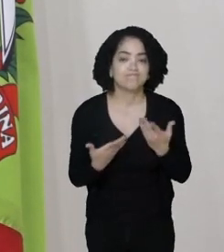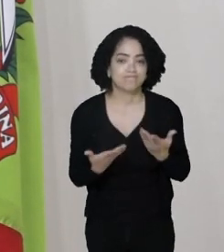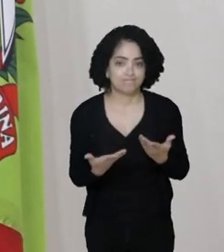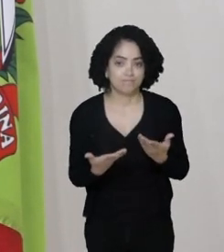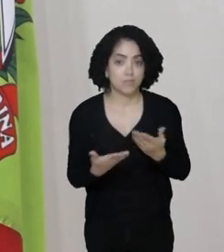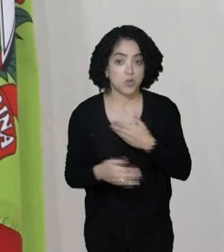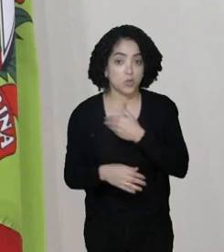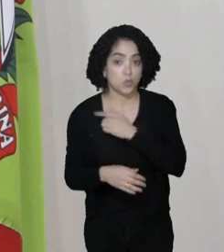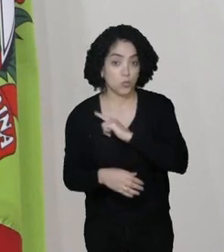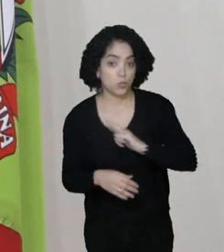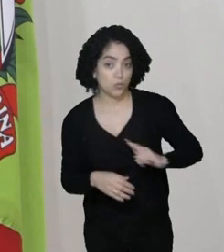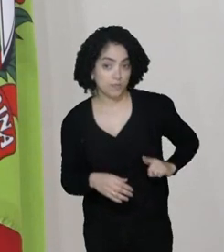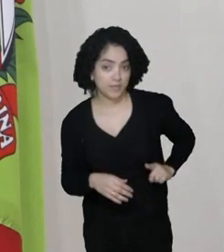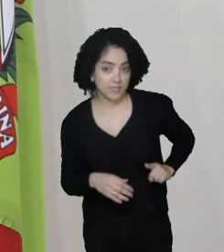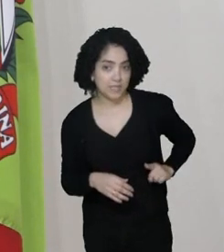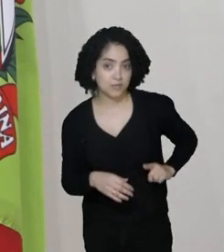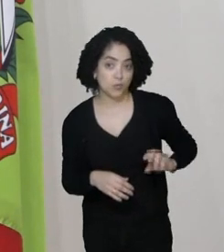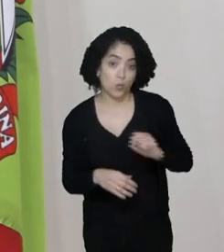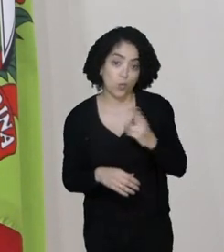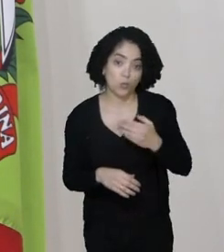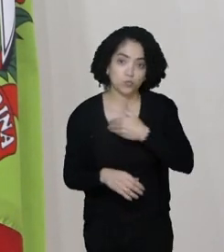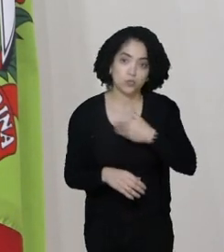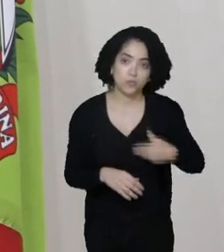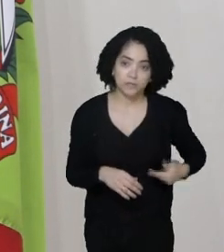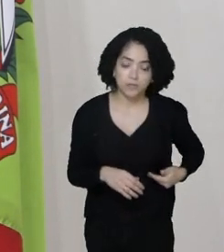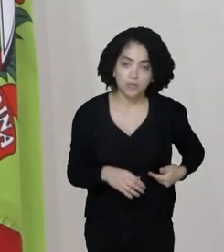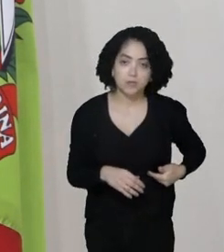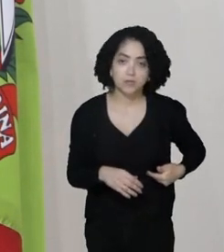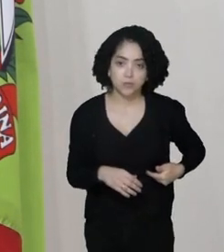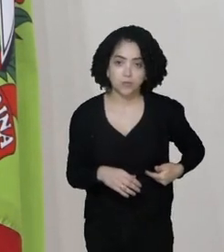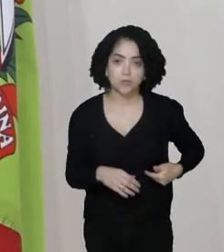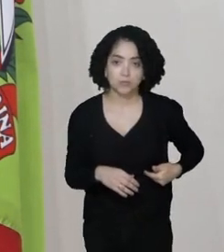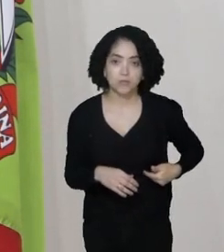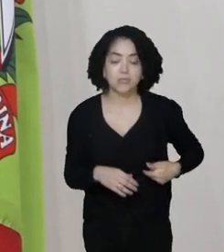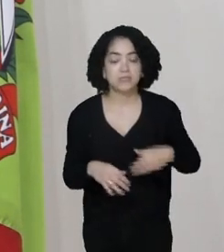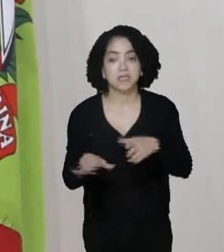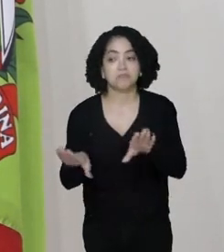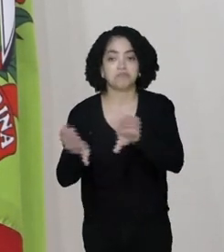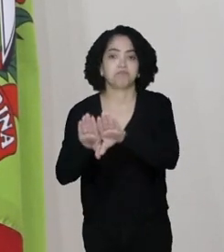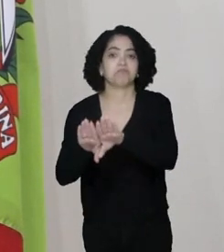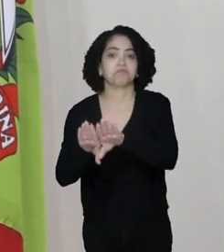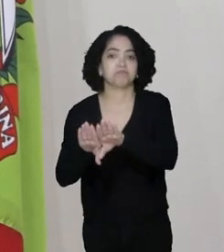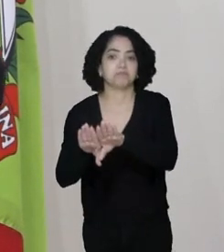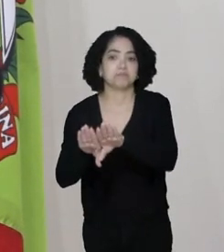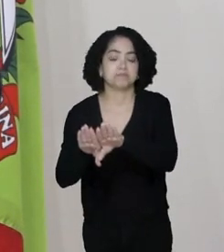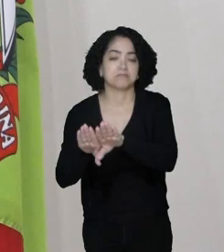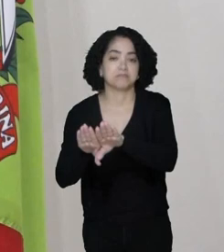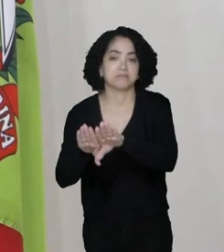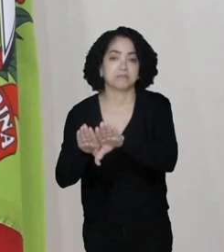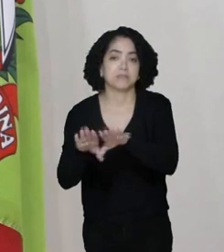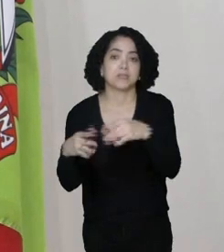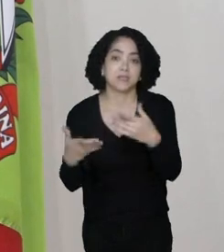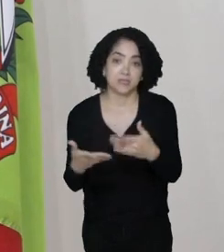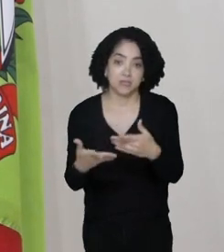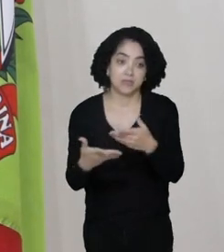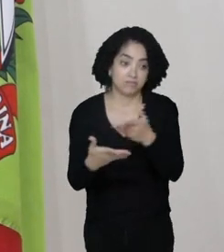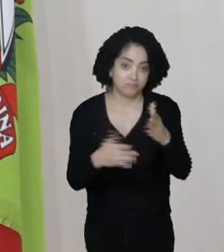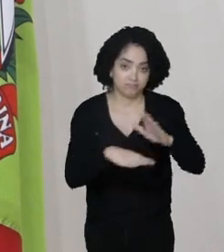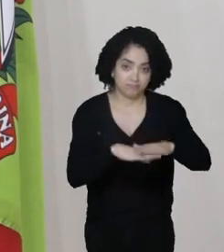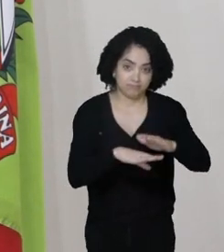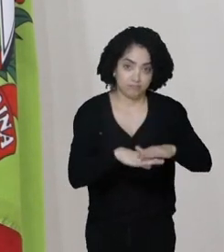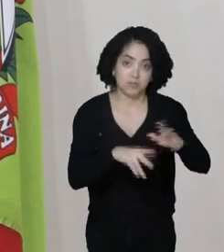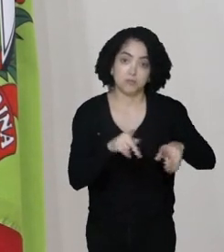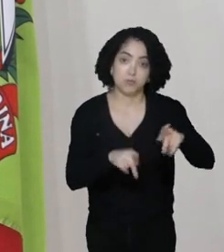governador ou do governo, que está com a porta fechada e foi fechada pelos catarinenses,